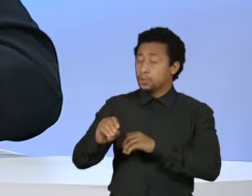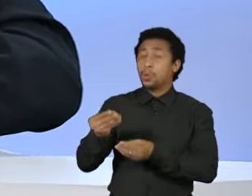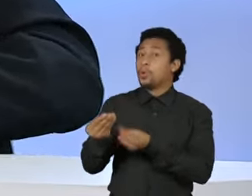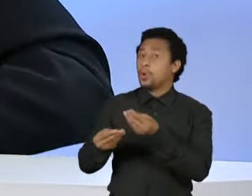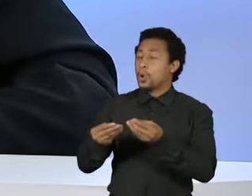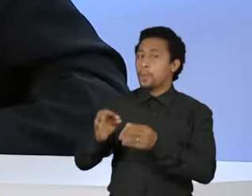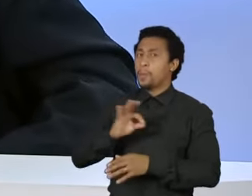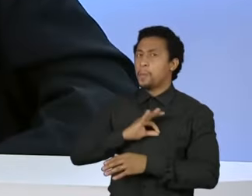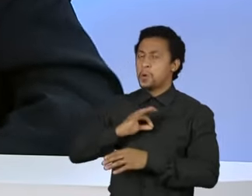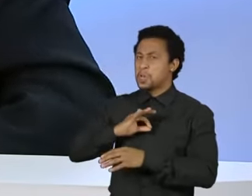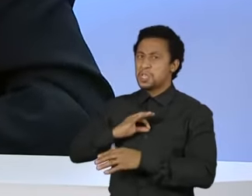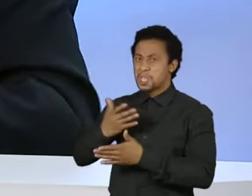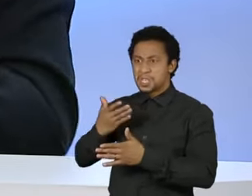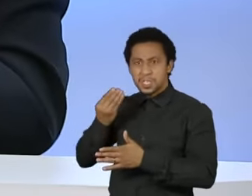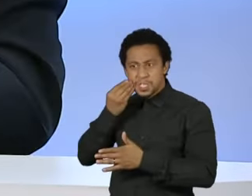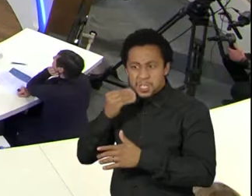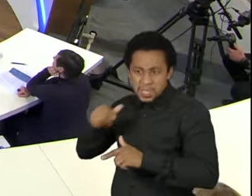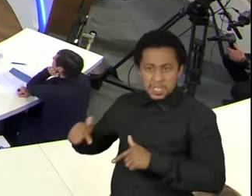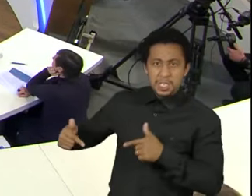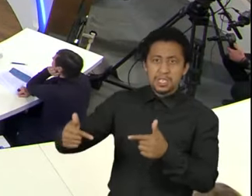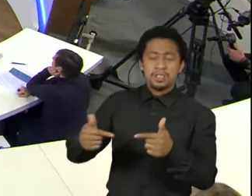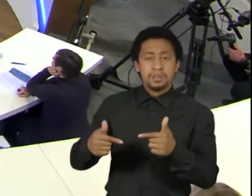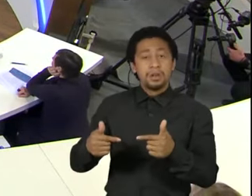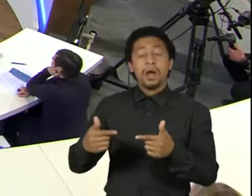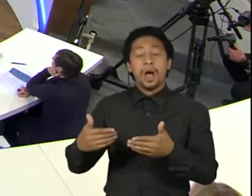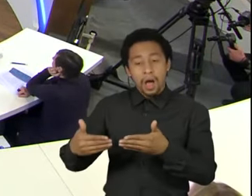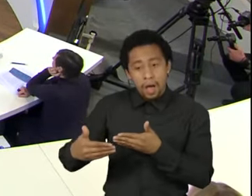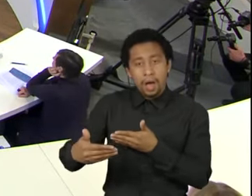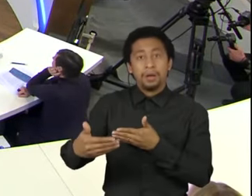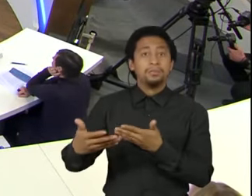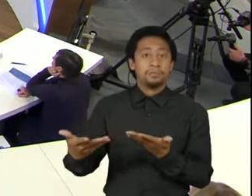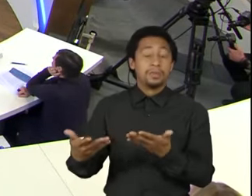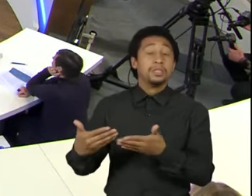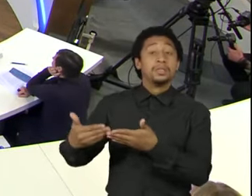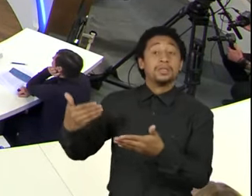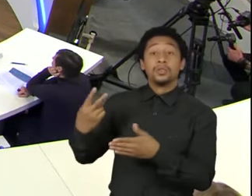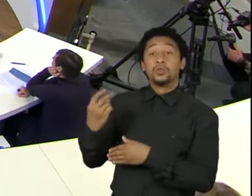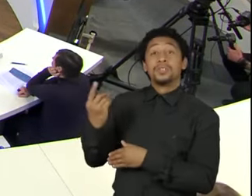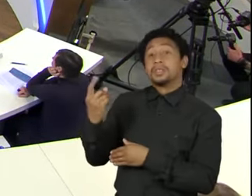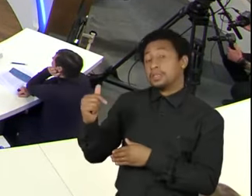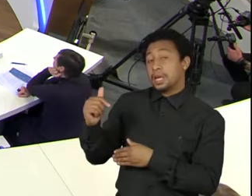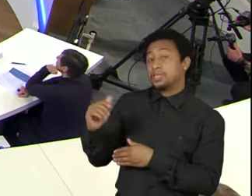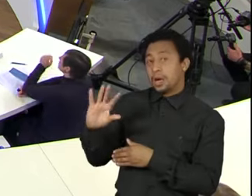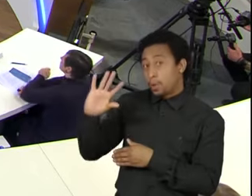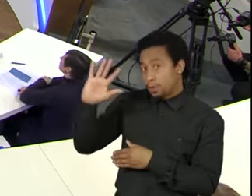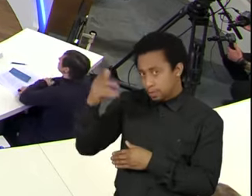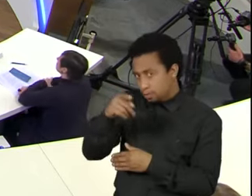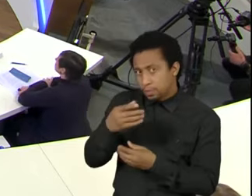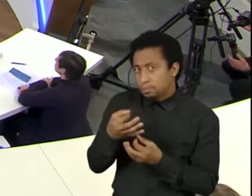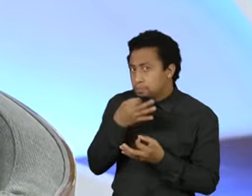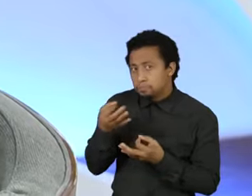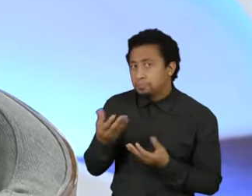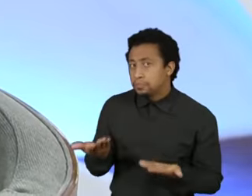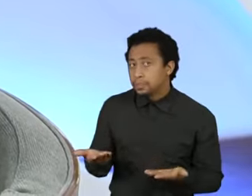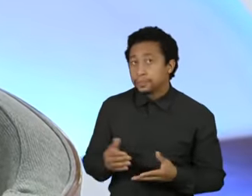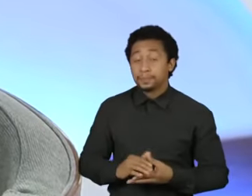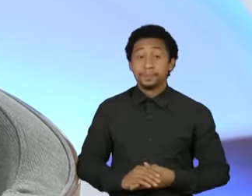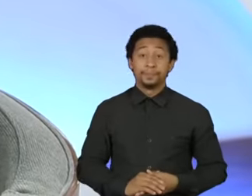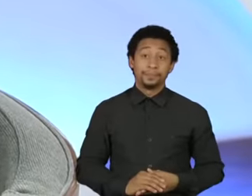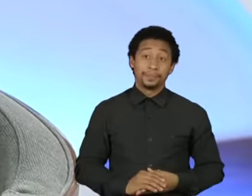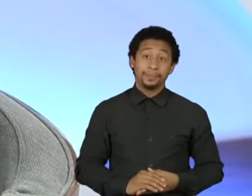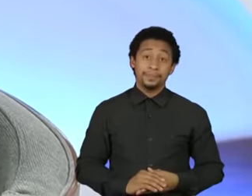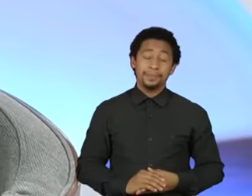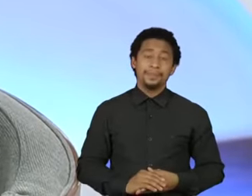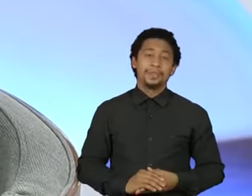2017? Sim, Rodrigo. Rodrigo e Angela, eu queria aqui primeiro, Rodrigo e Angela, se vocês me permitirem,